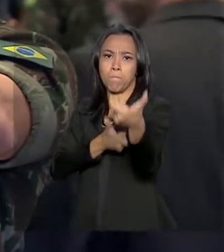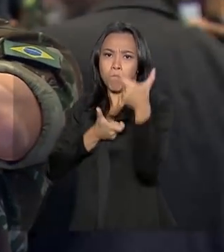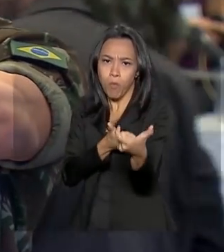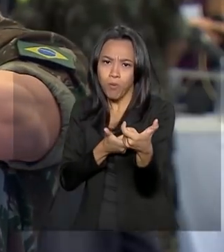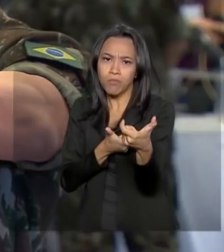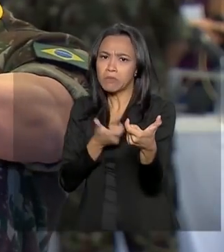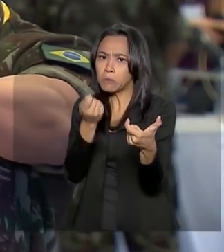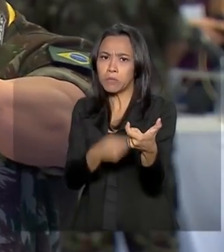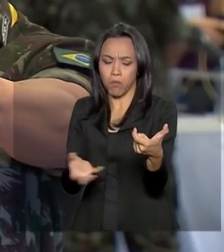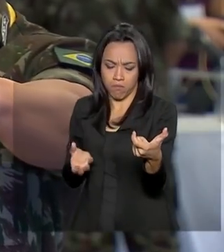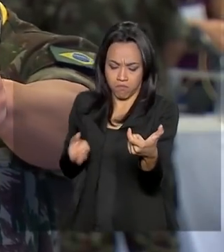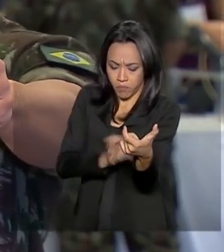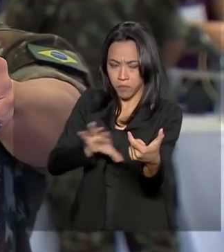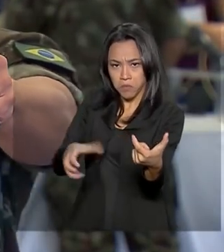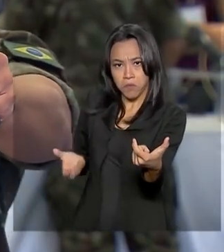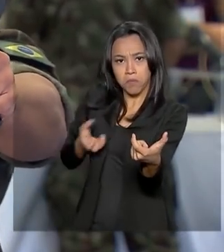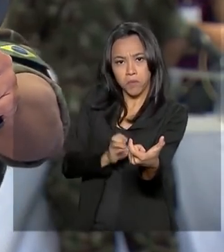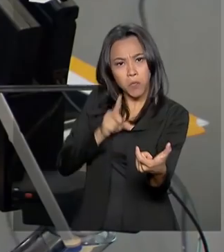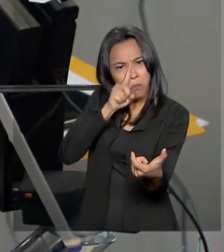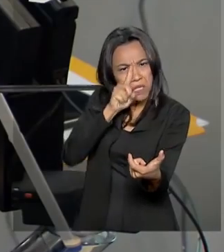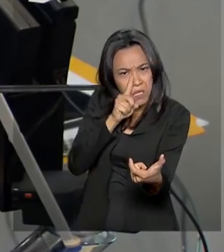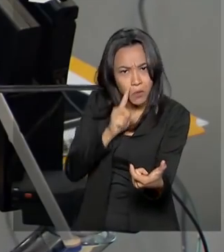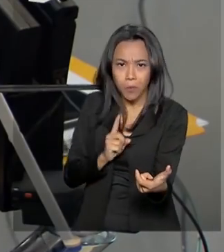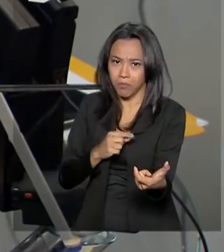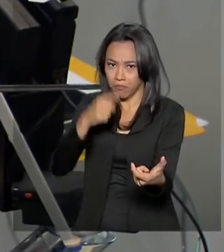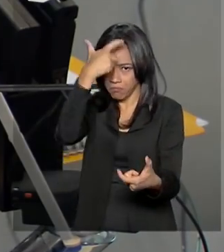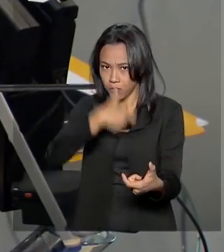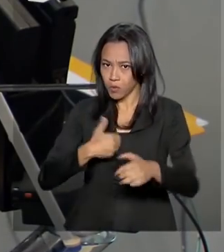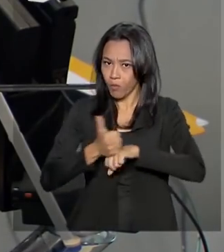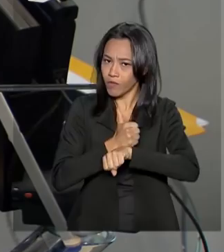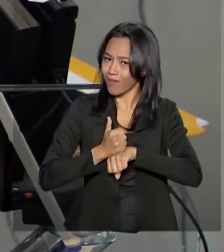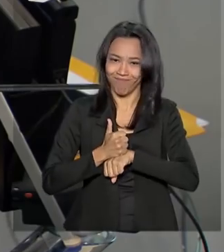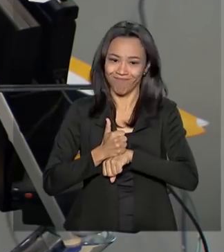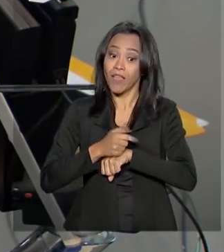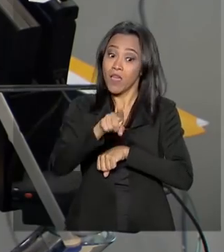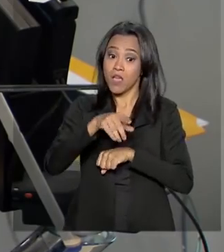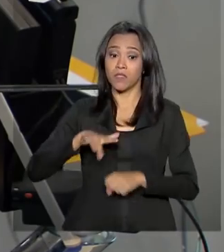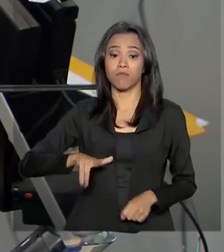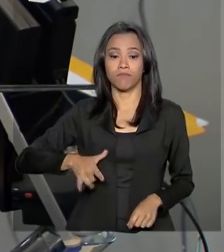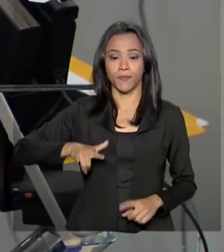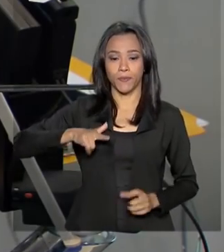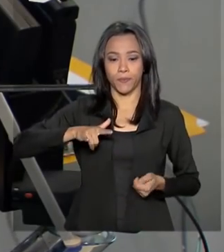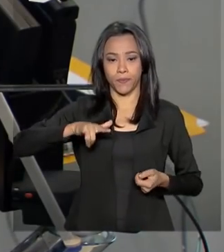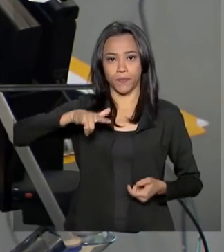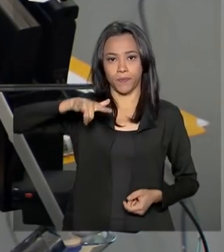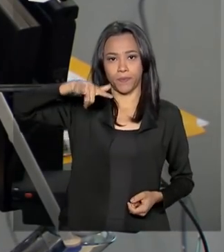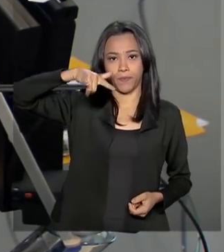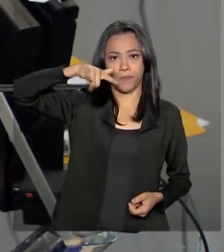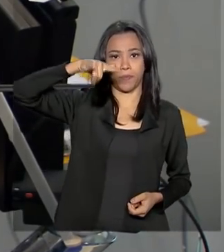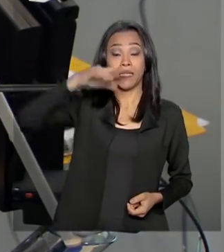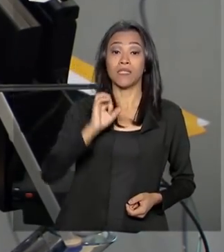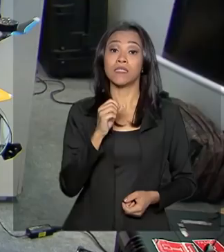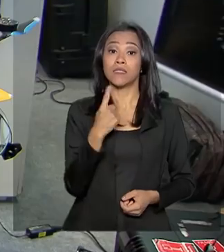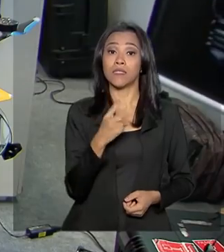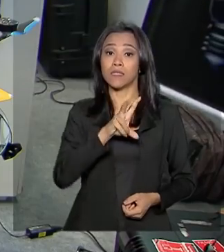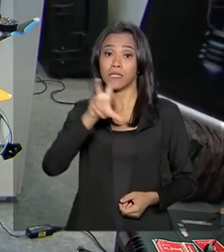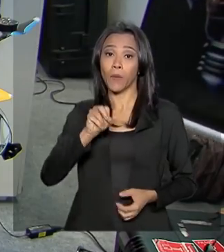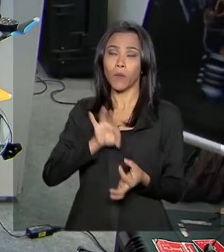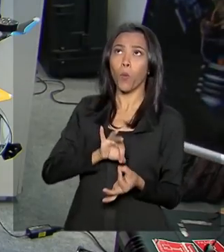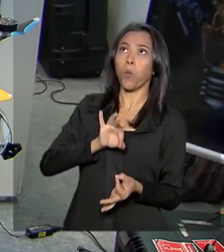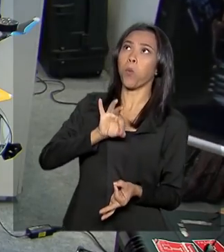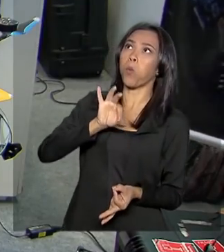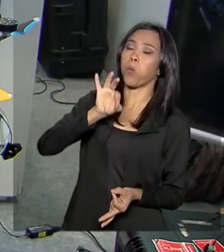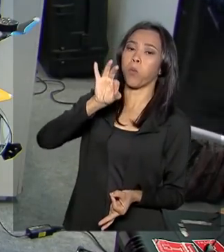com munição ou risco para os profissionais. Já esse drone é capaz de subir 150 metros e tem capacidade de